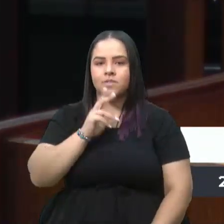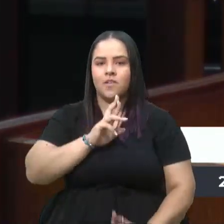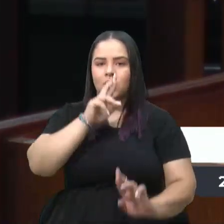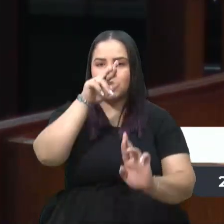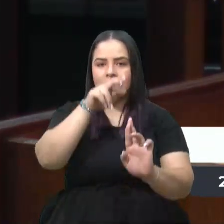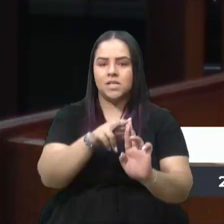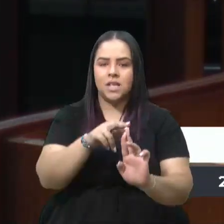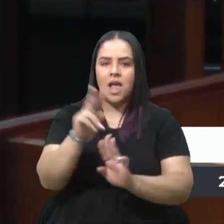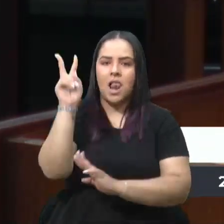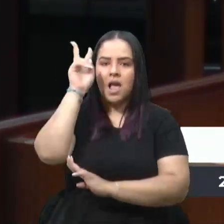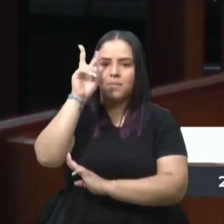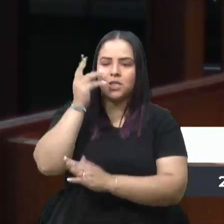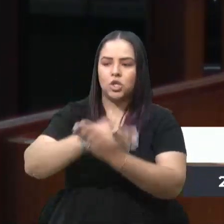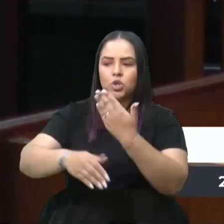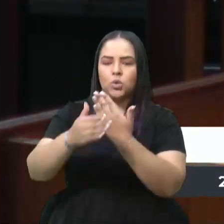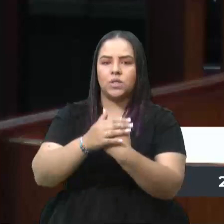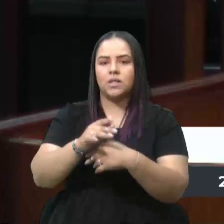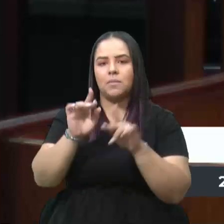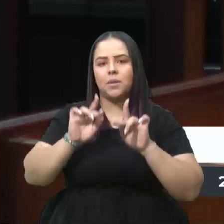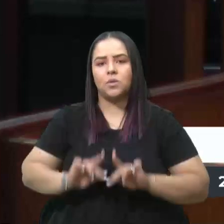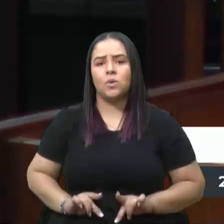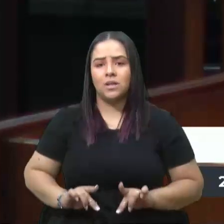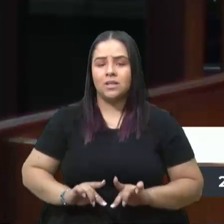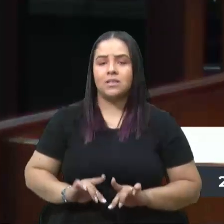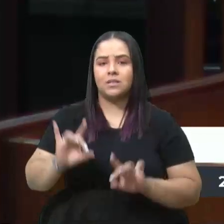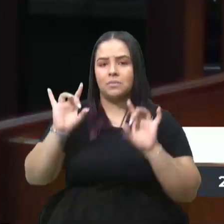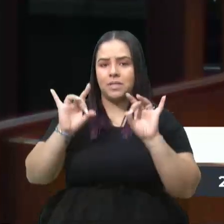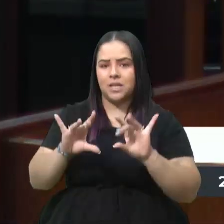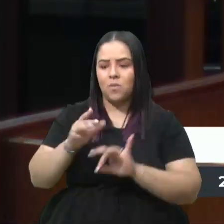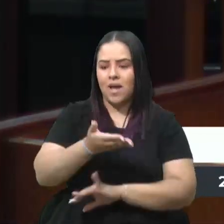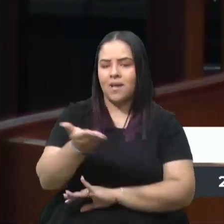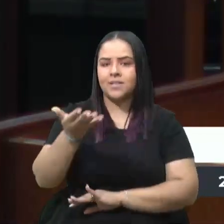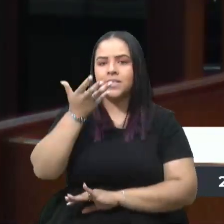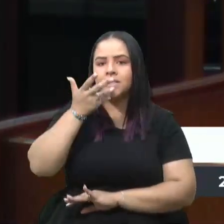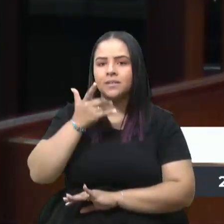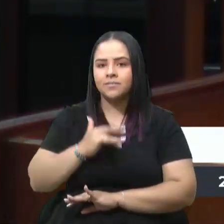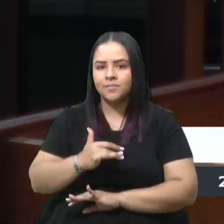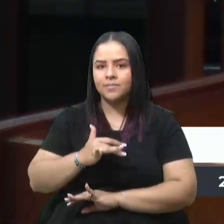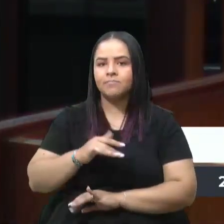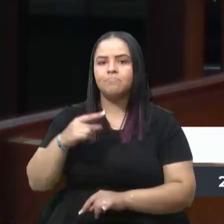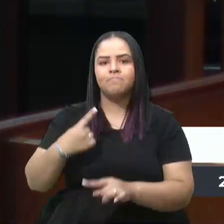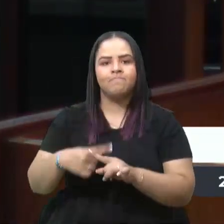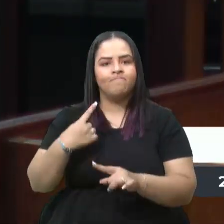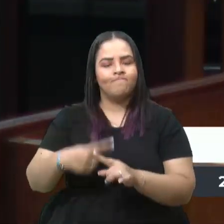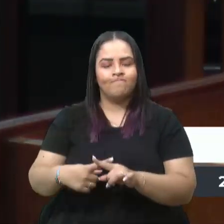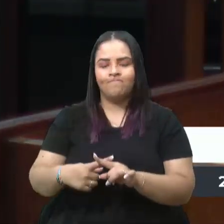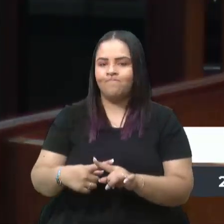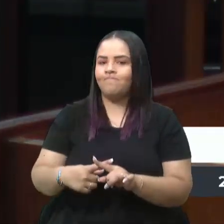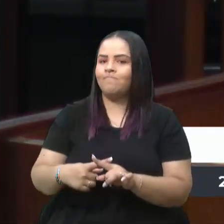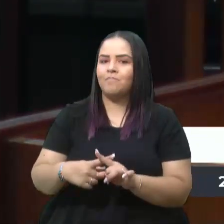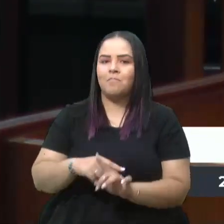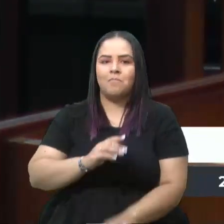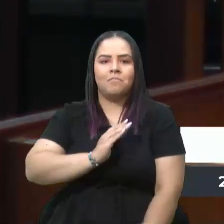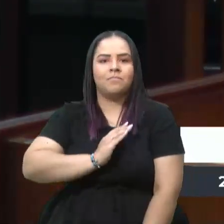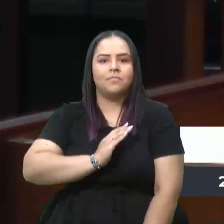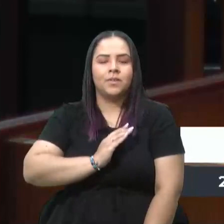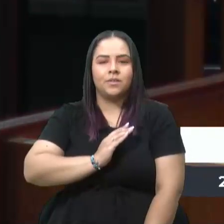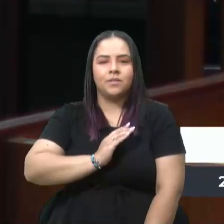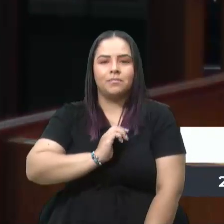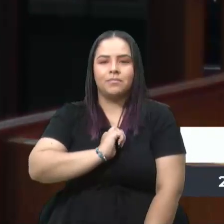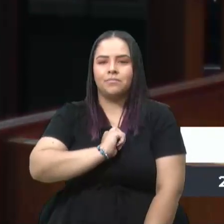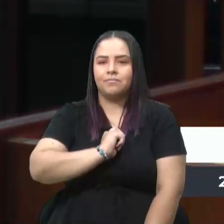essas pessoas, especialmente essas crianças, vítima de uma crueldade inenarrável.